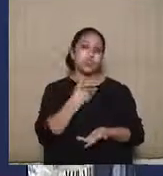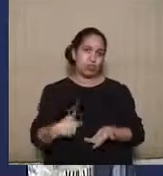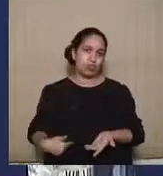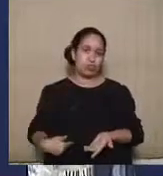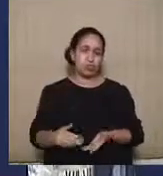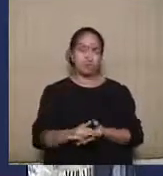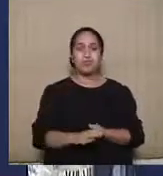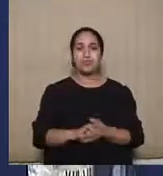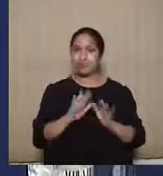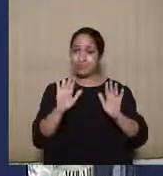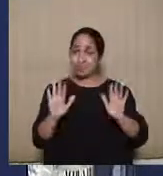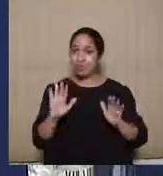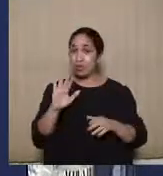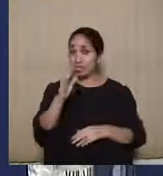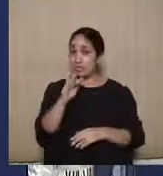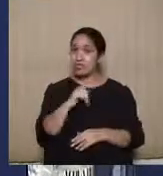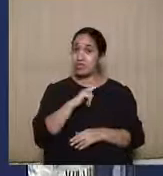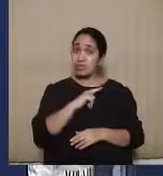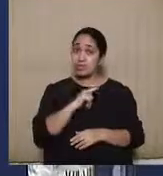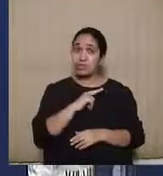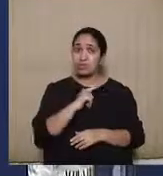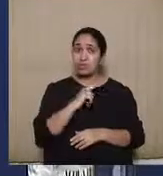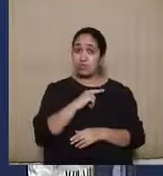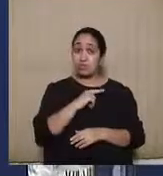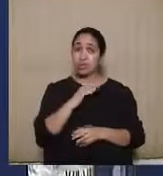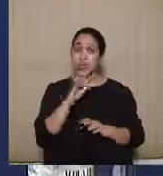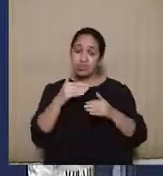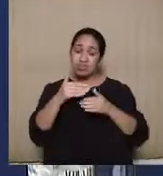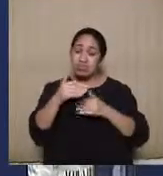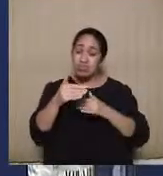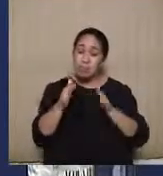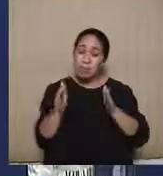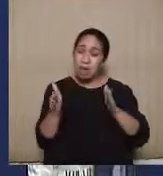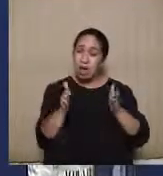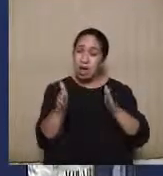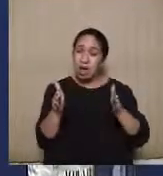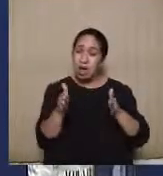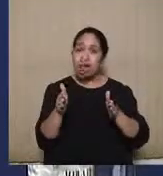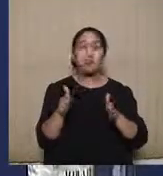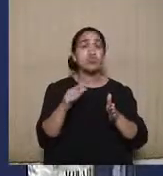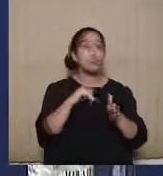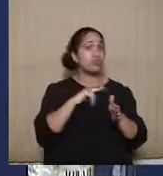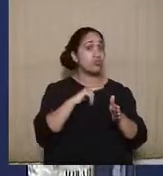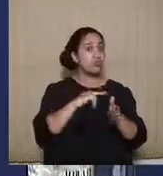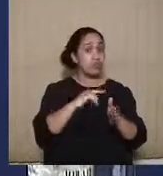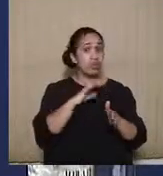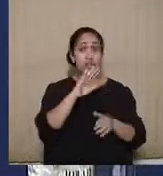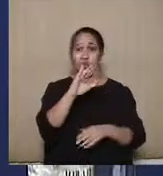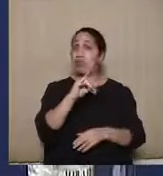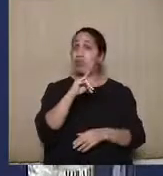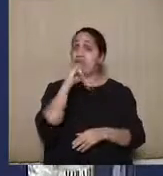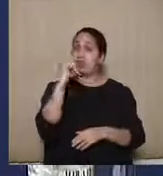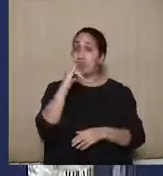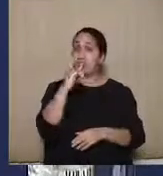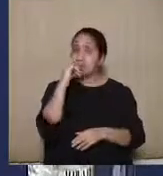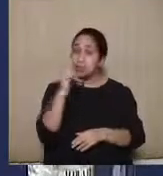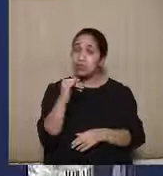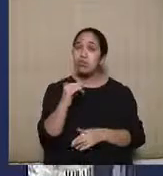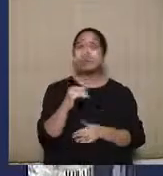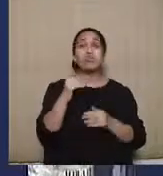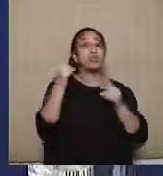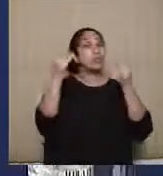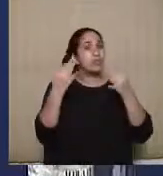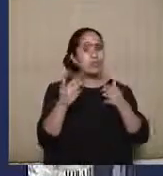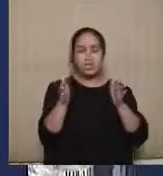seguinte, porque muito embora exista a previsão para esse prazo para impugnação, e também é importante a gente frisar que no mesmo